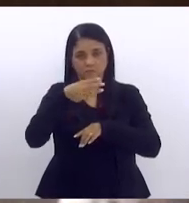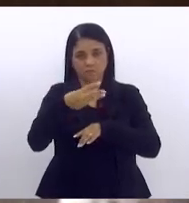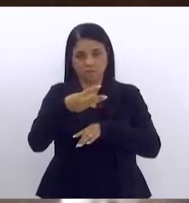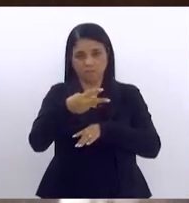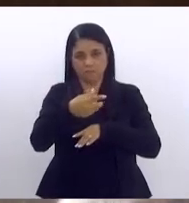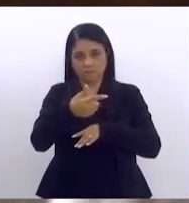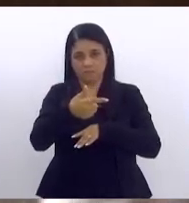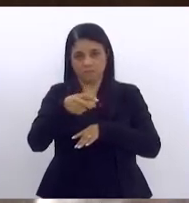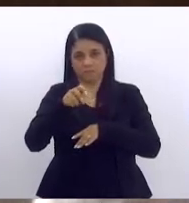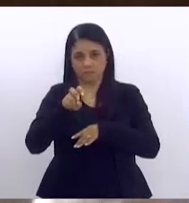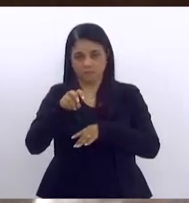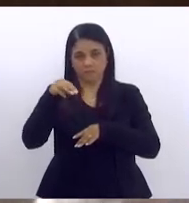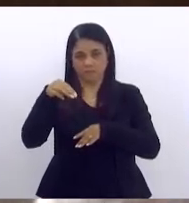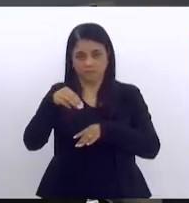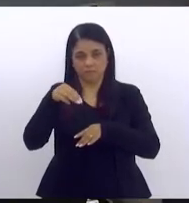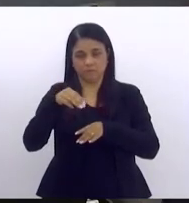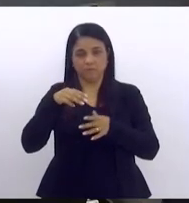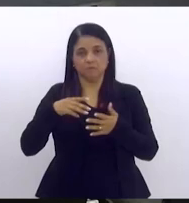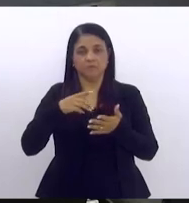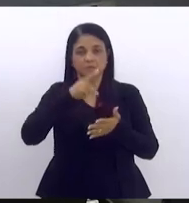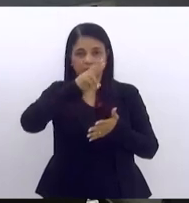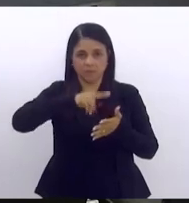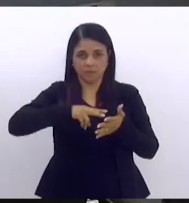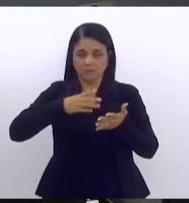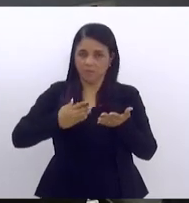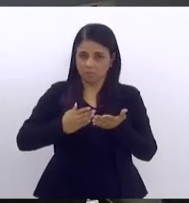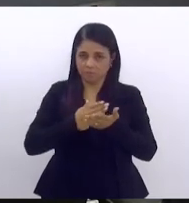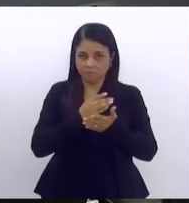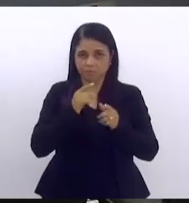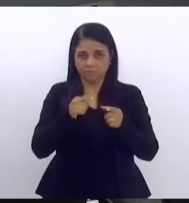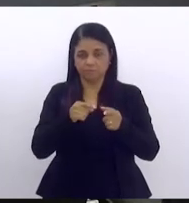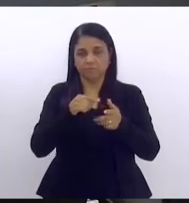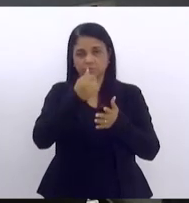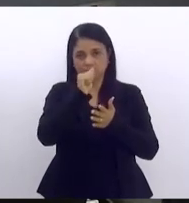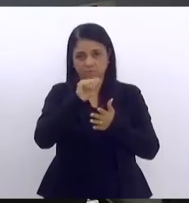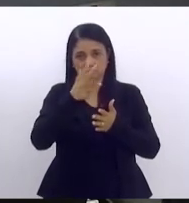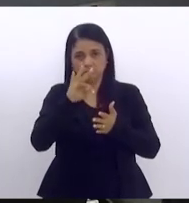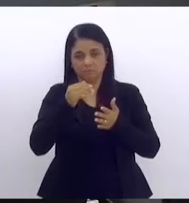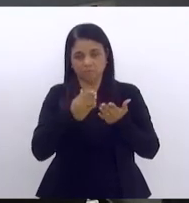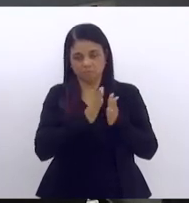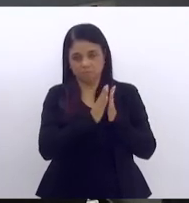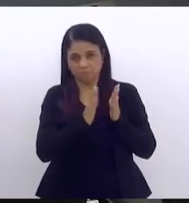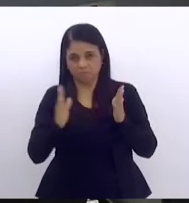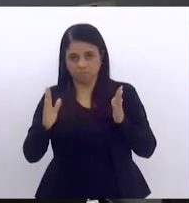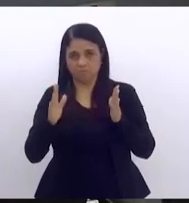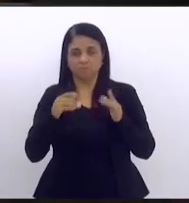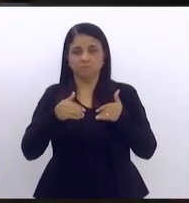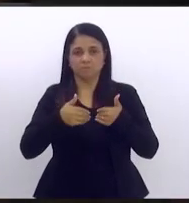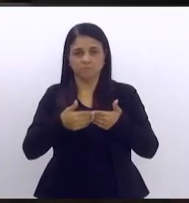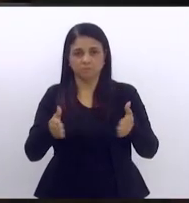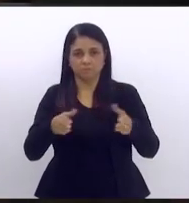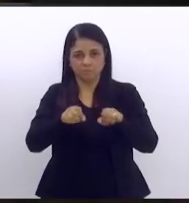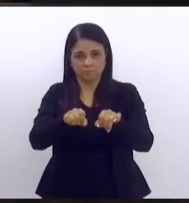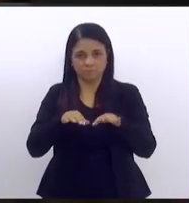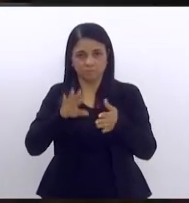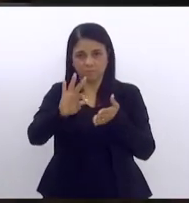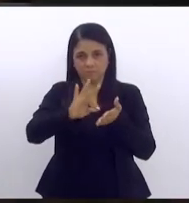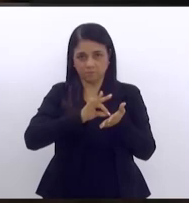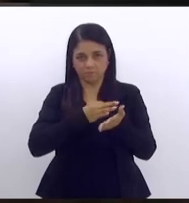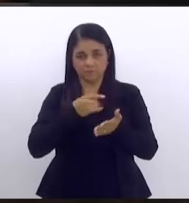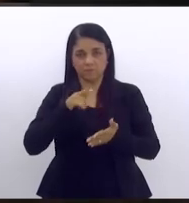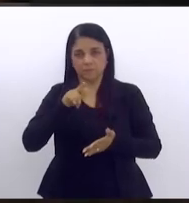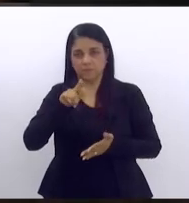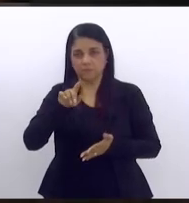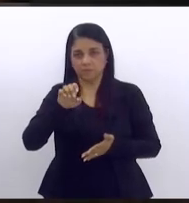Lida e aprovada a ata, passa-se ao expediente inicial. O primeiro orador escrito é o nobre deputado